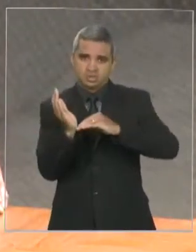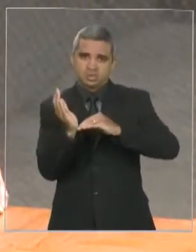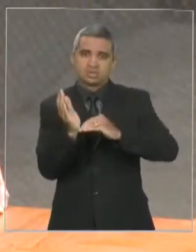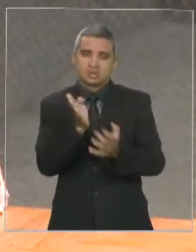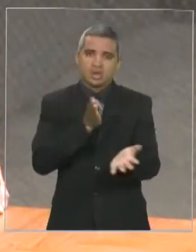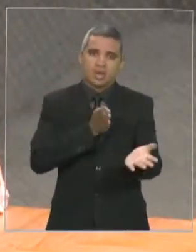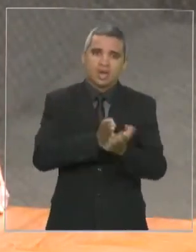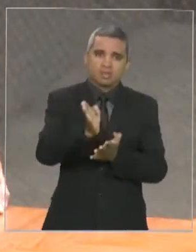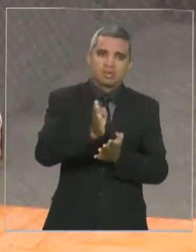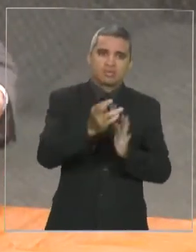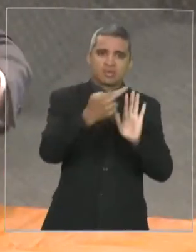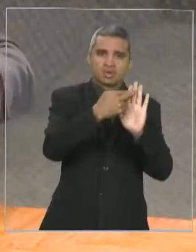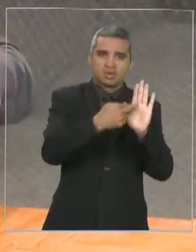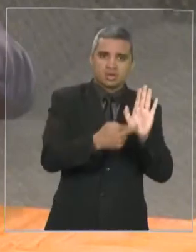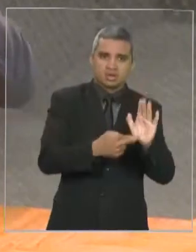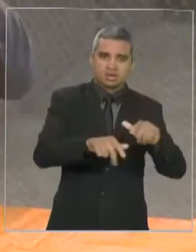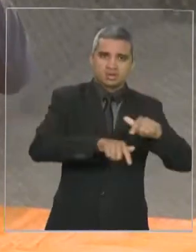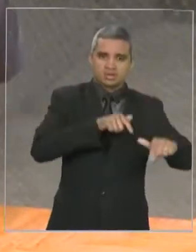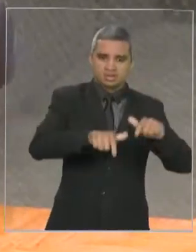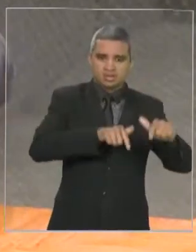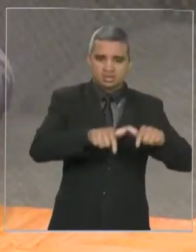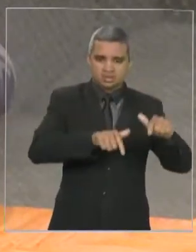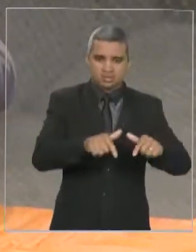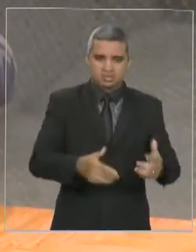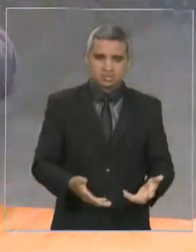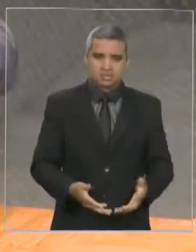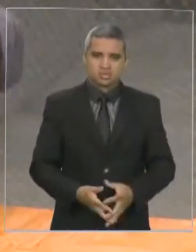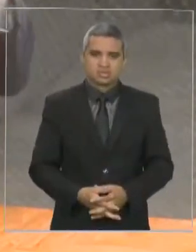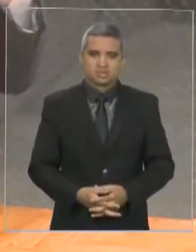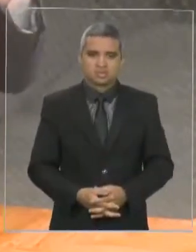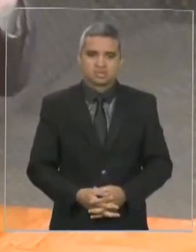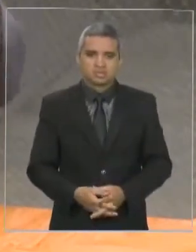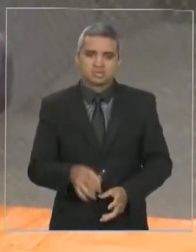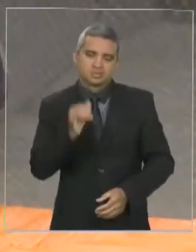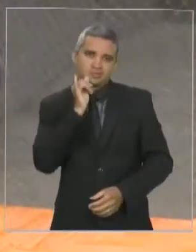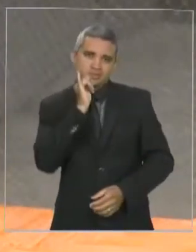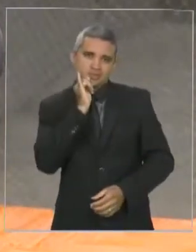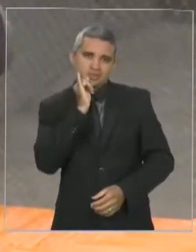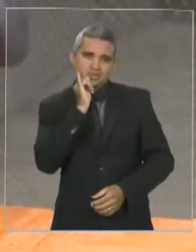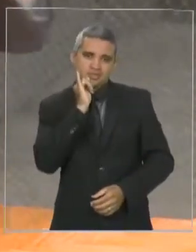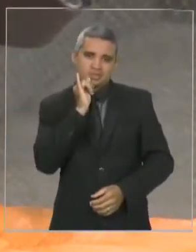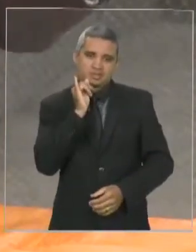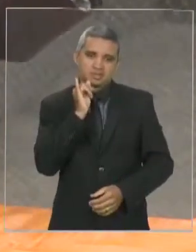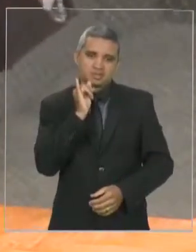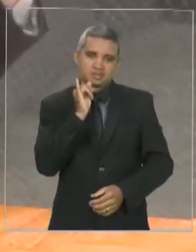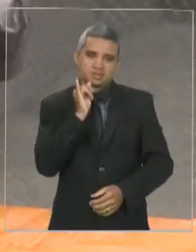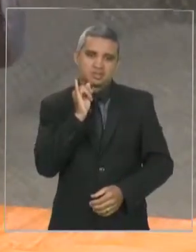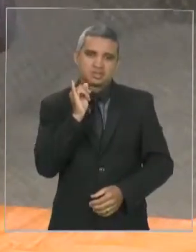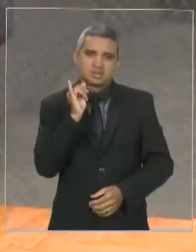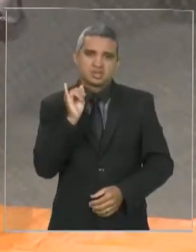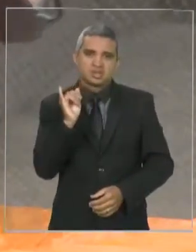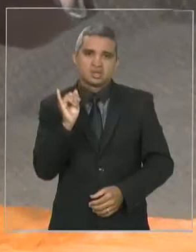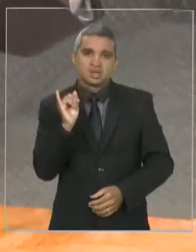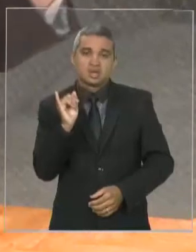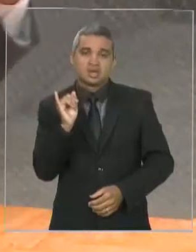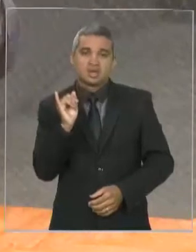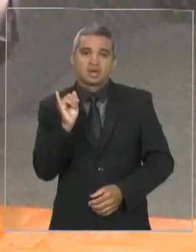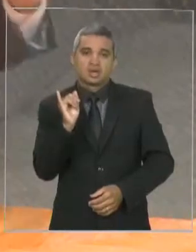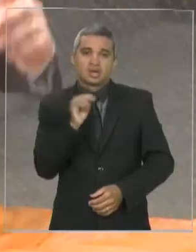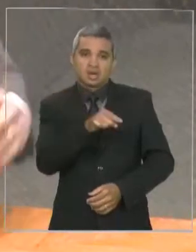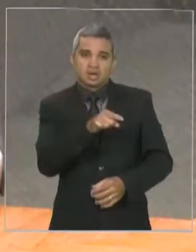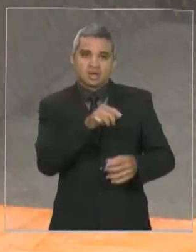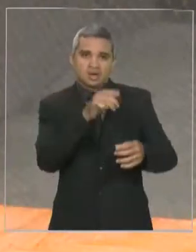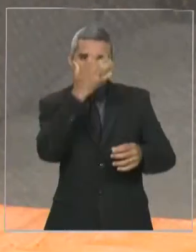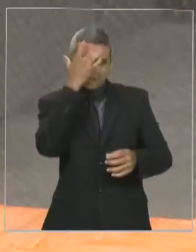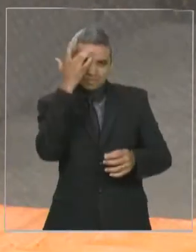trabalhista. Como se a sentença fosse para encobrir aqueles que